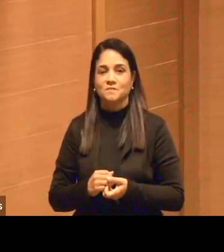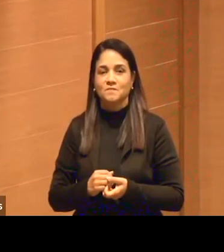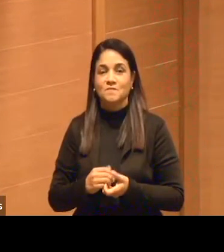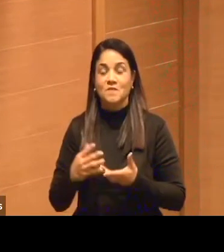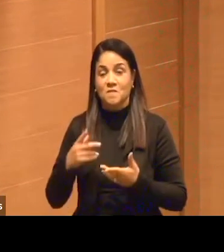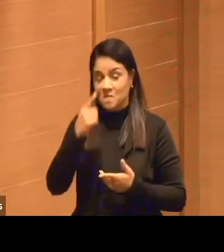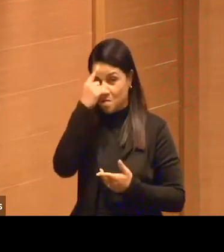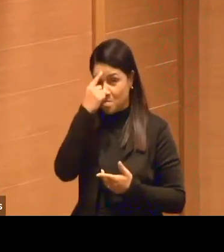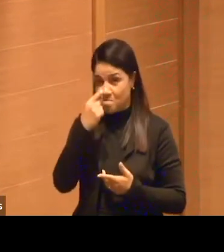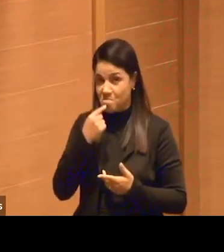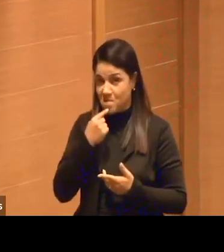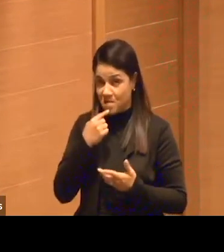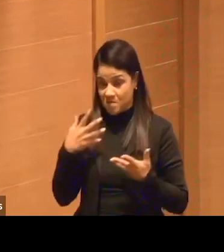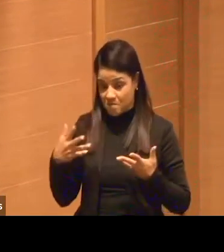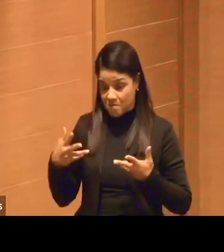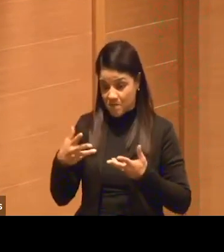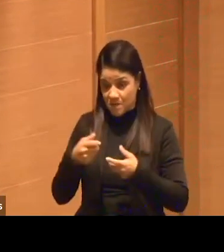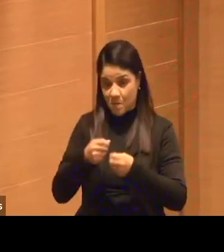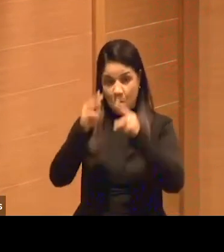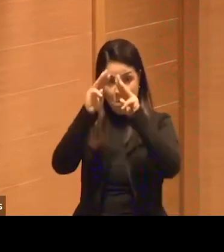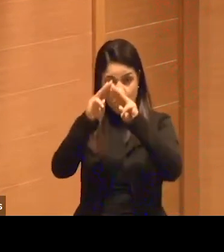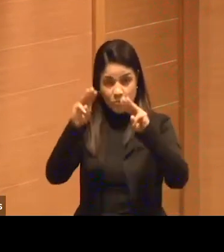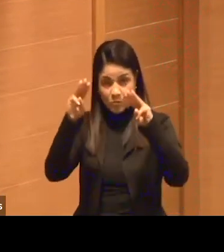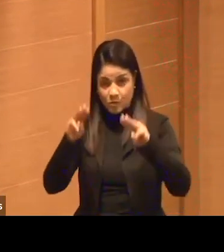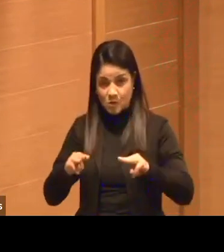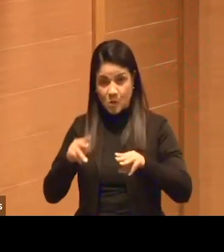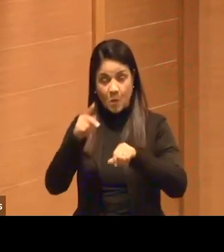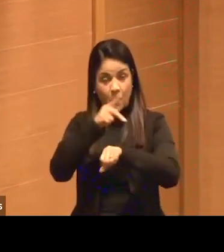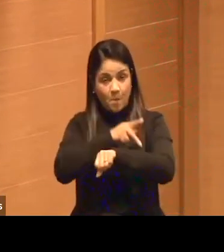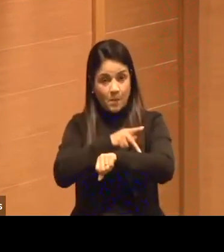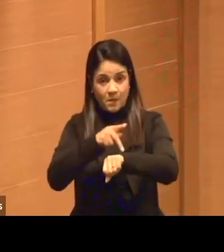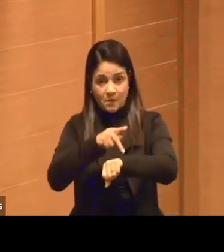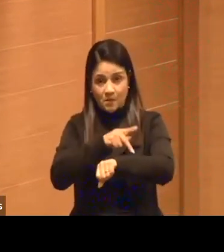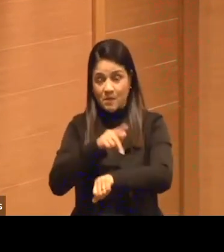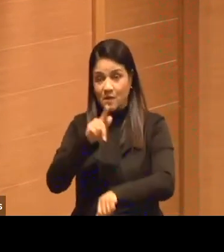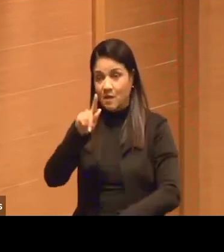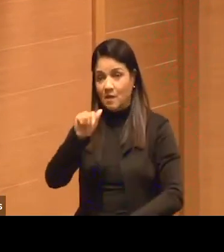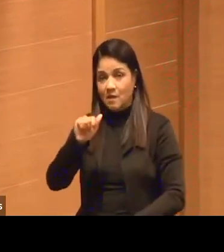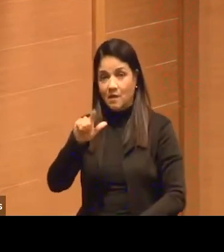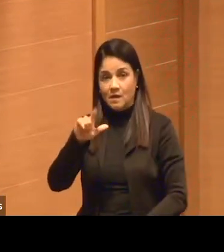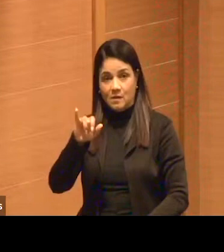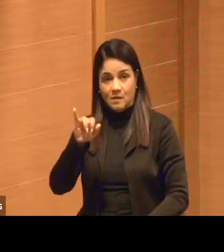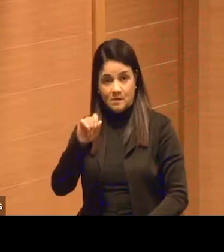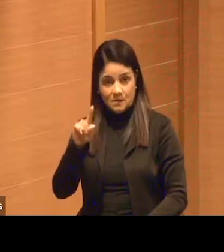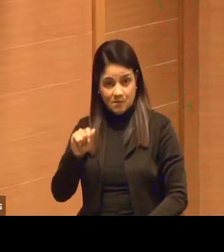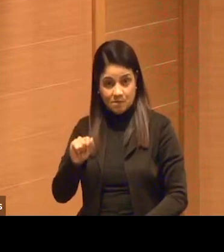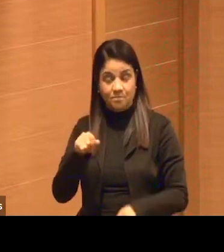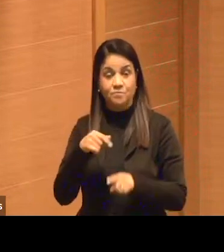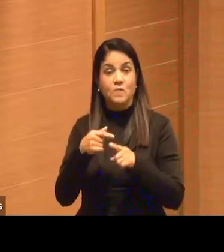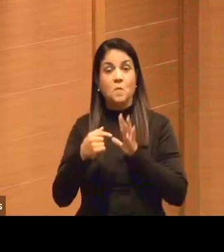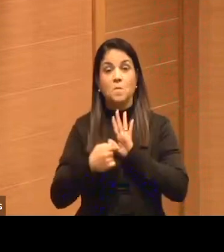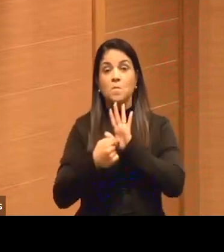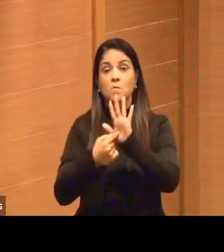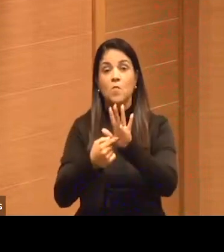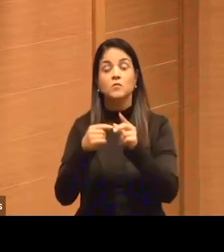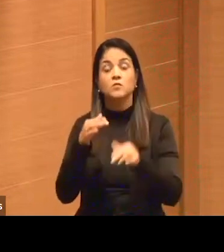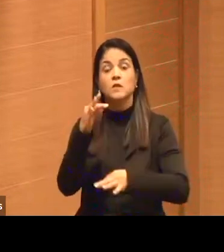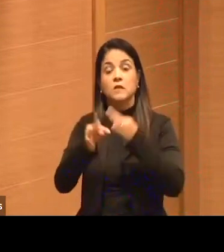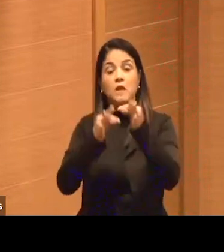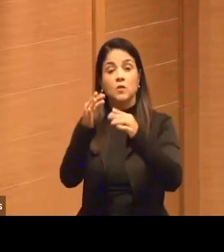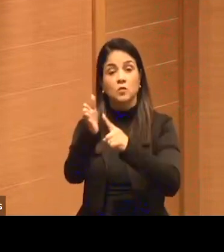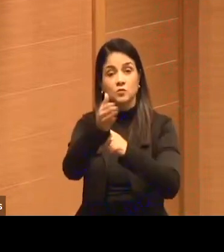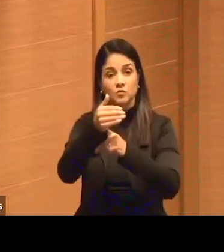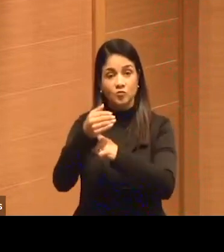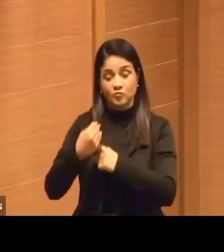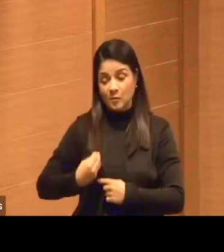Imagens maravilhosas desse Museu Pedagógico da Galícia, o MUPEGA, mostrando o quanto essas tecnologias sempre